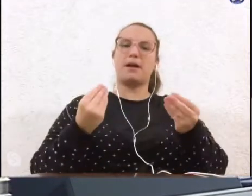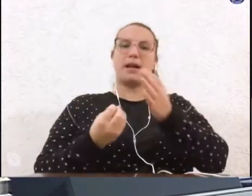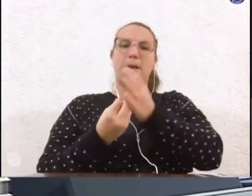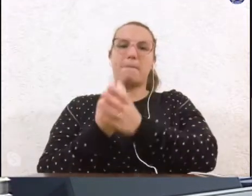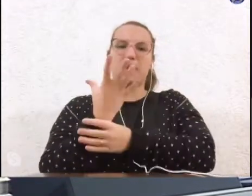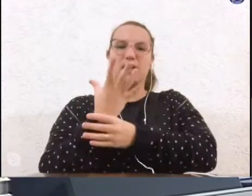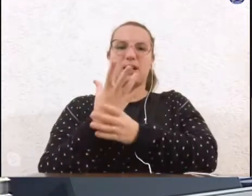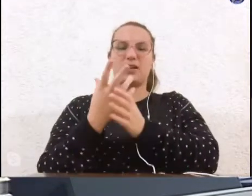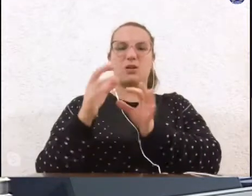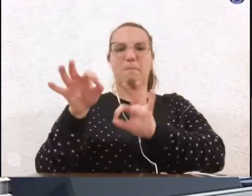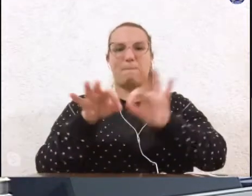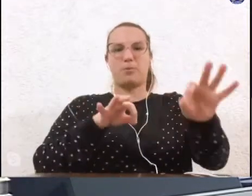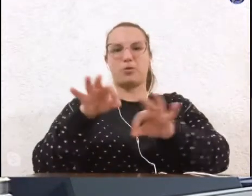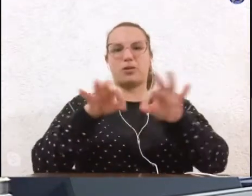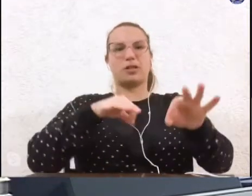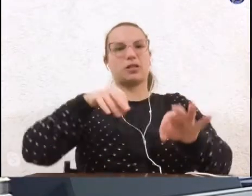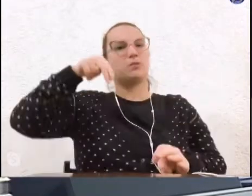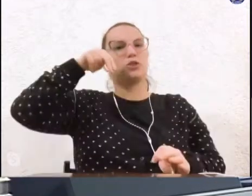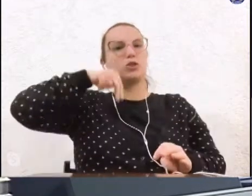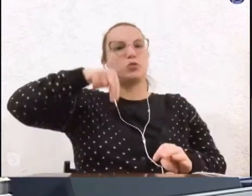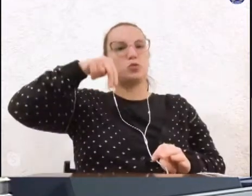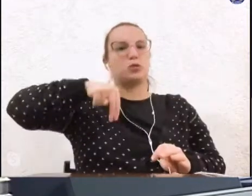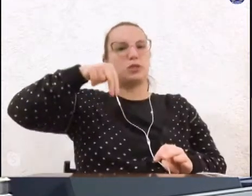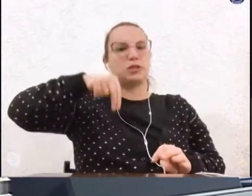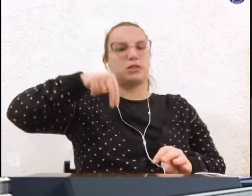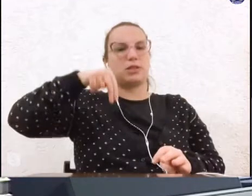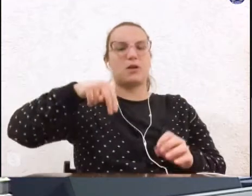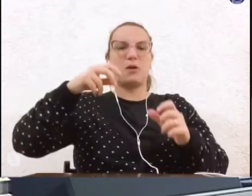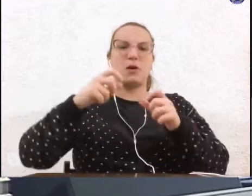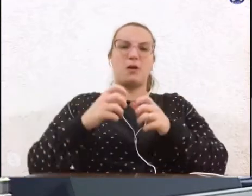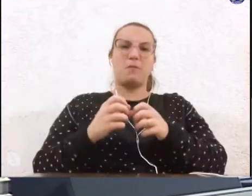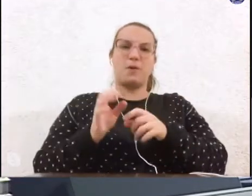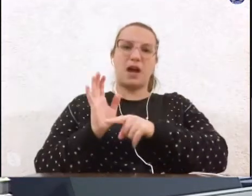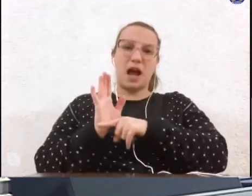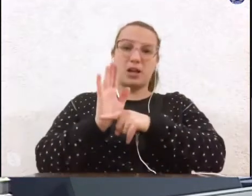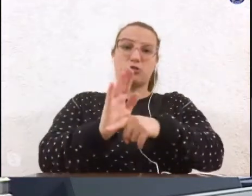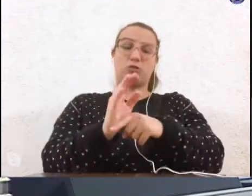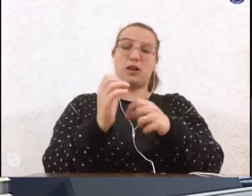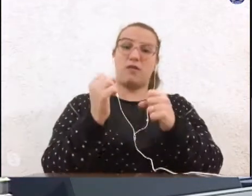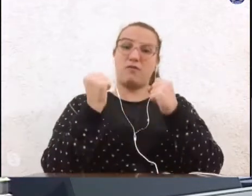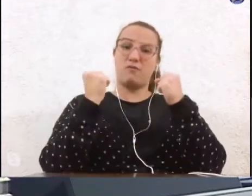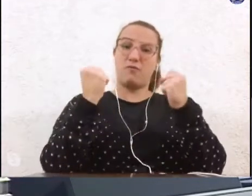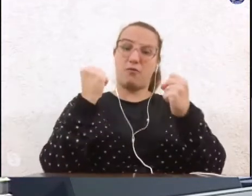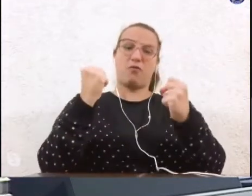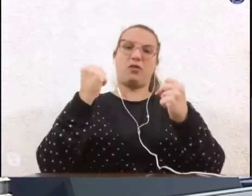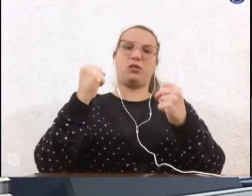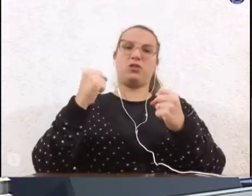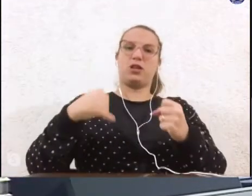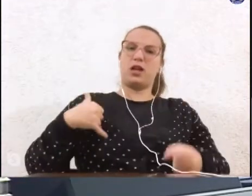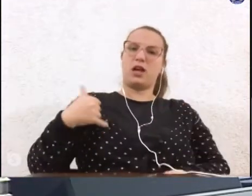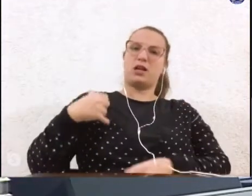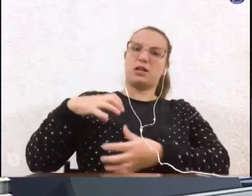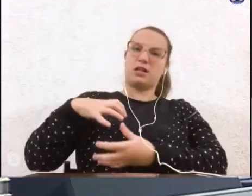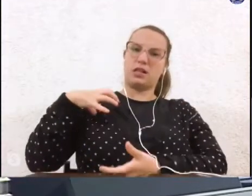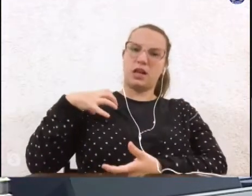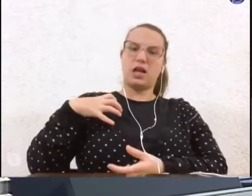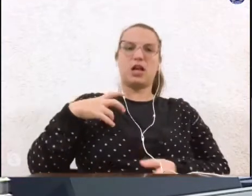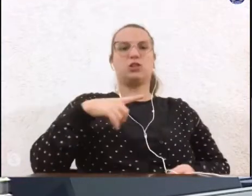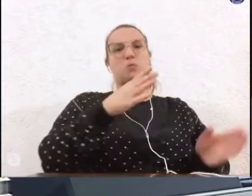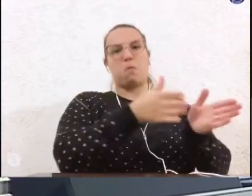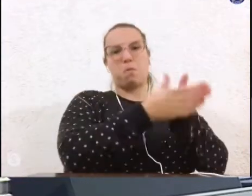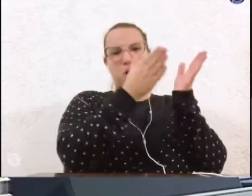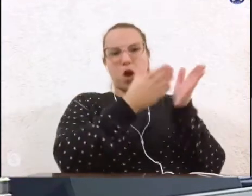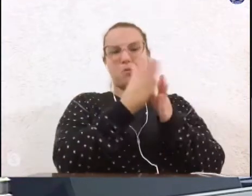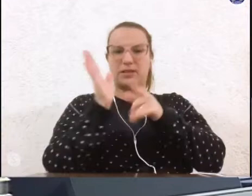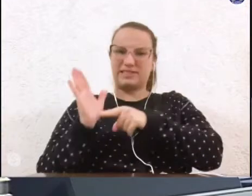um programa de nutrição para aumentar a imunidade de pessoas carentes e idosas com o fornecimento